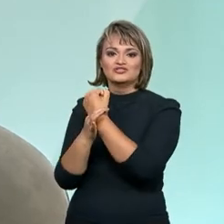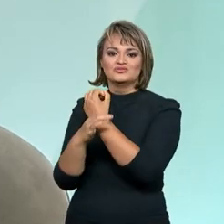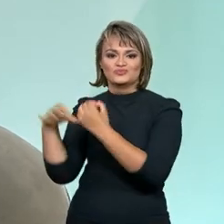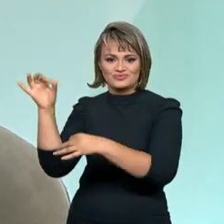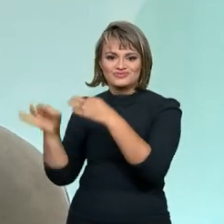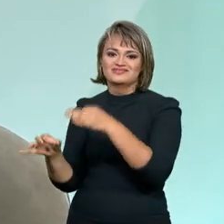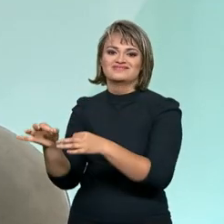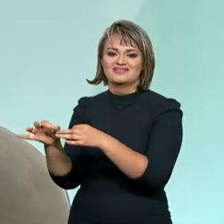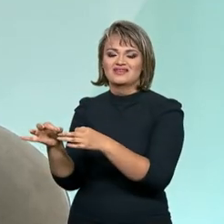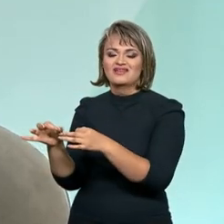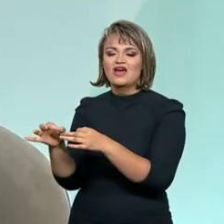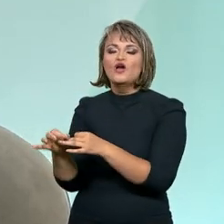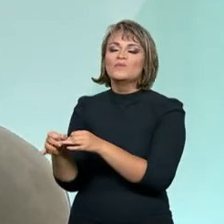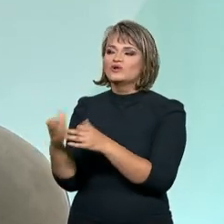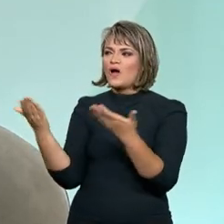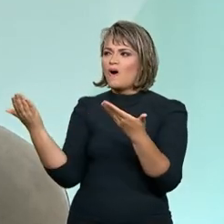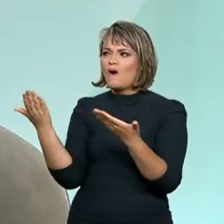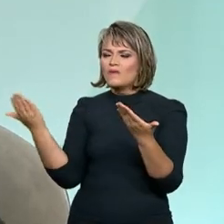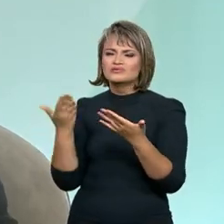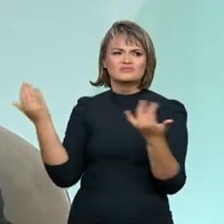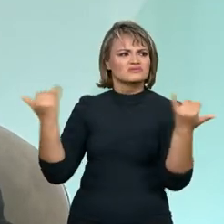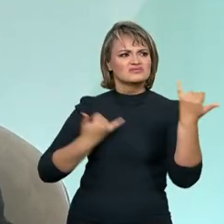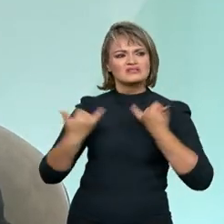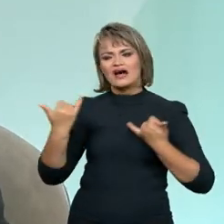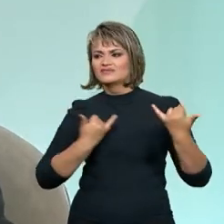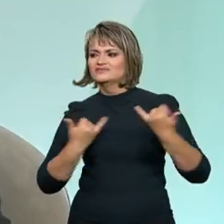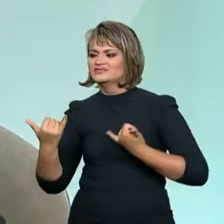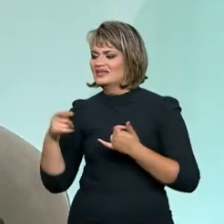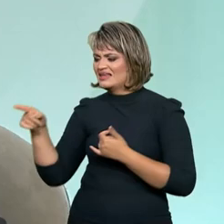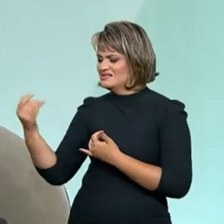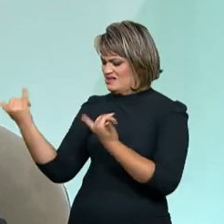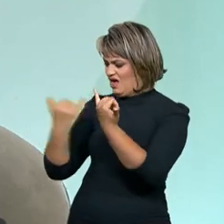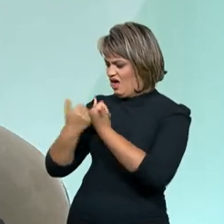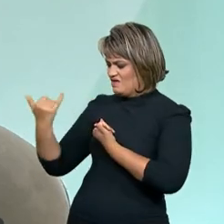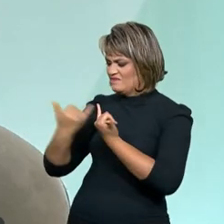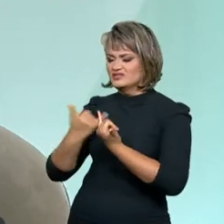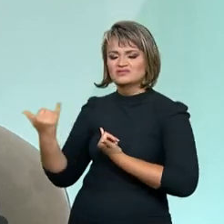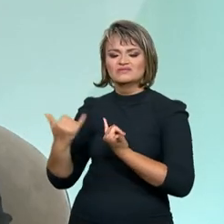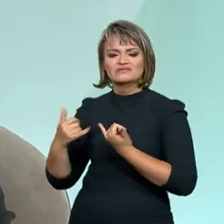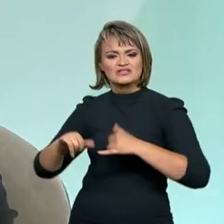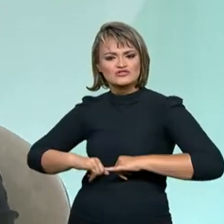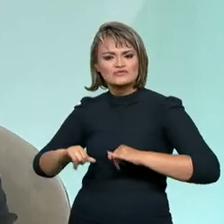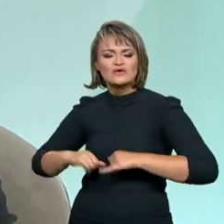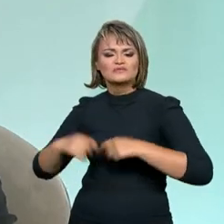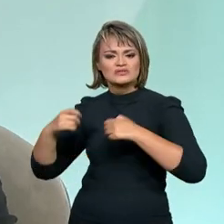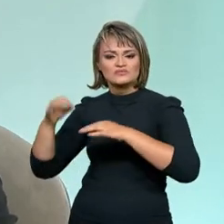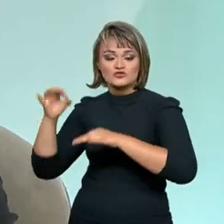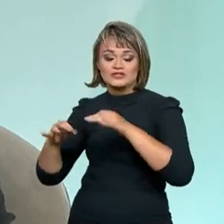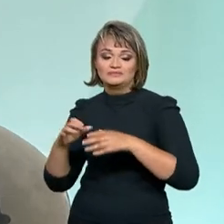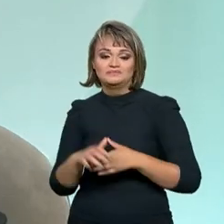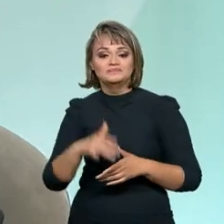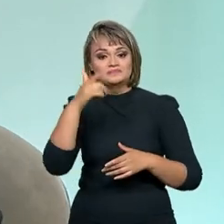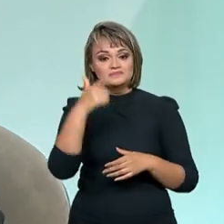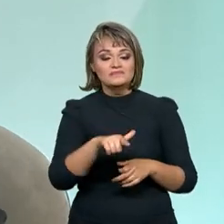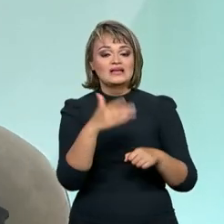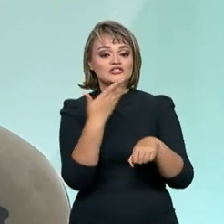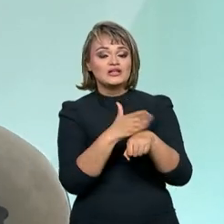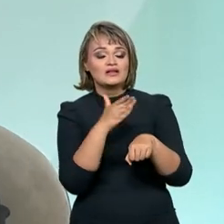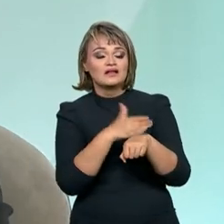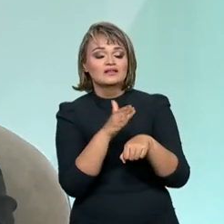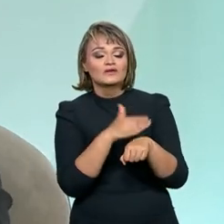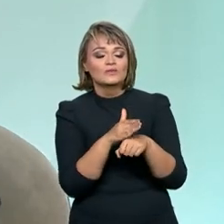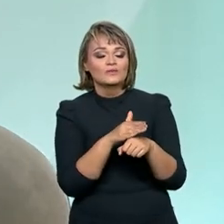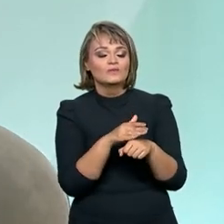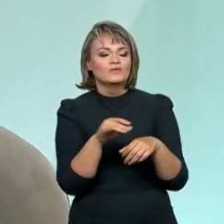Porque é isso que a gente escuta hoje a partir dessas famílias. Nós estamos trabalhando também um curso EAD, onde a gente consegue